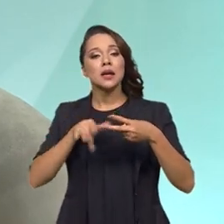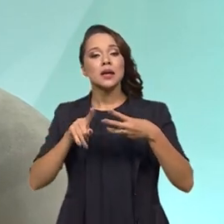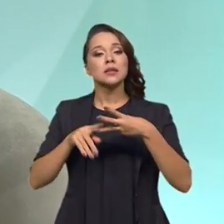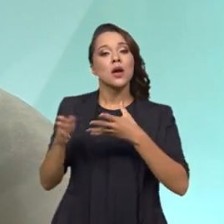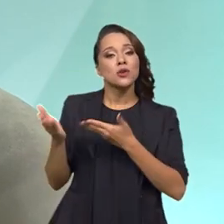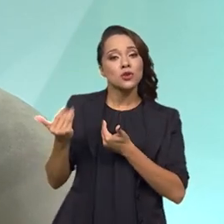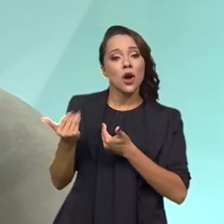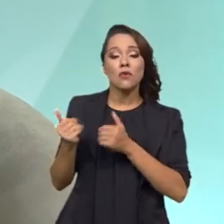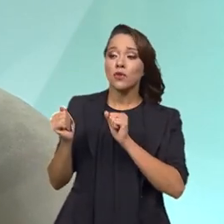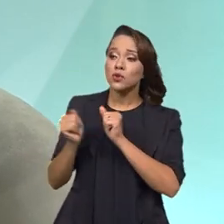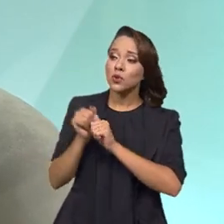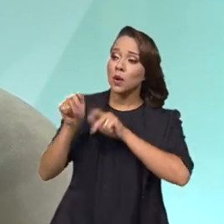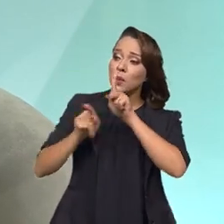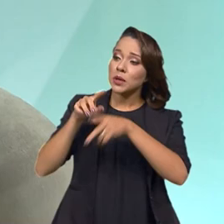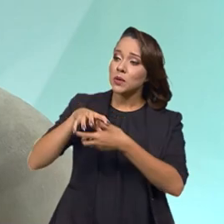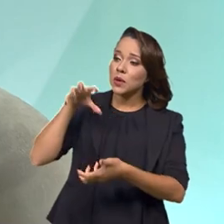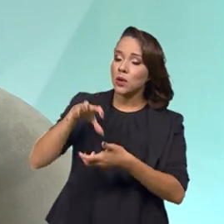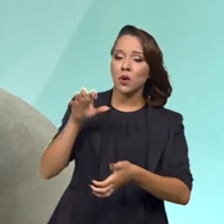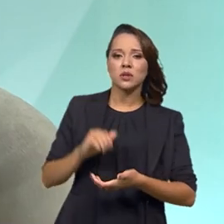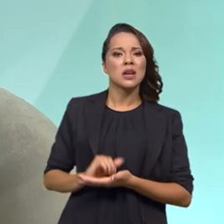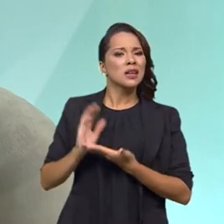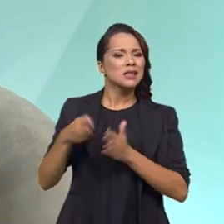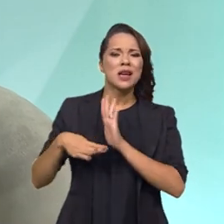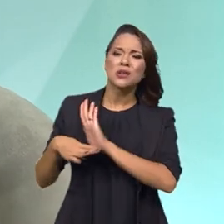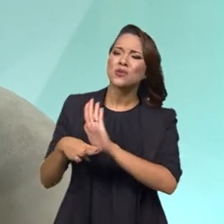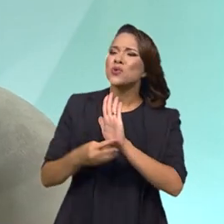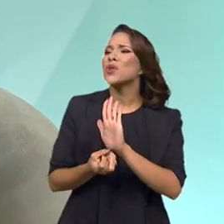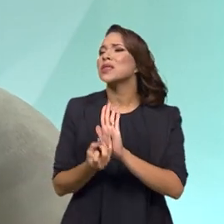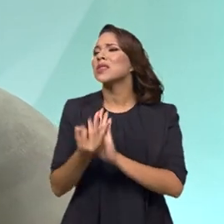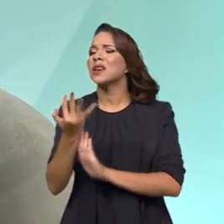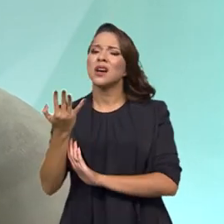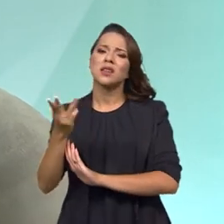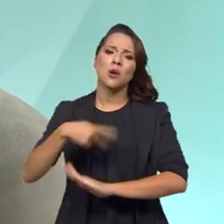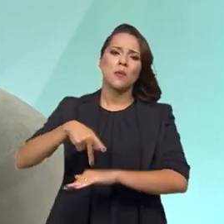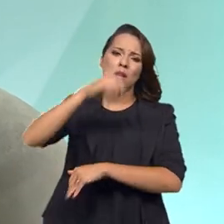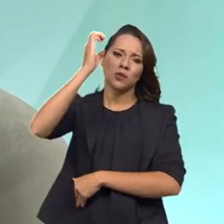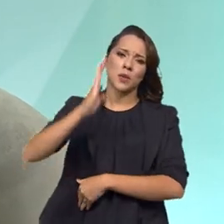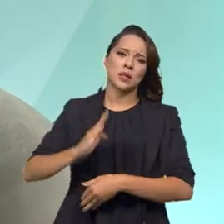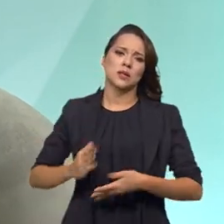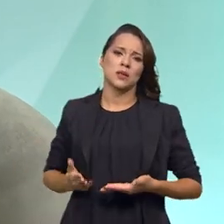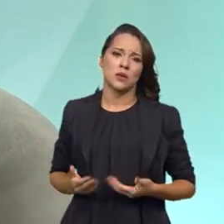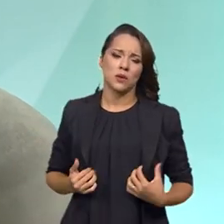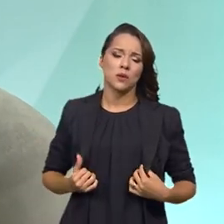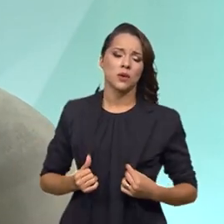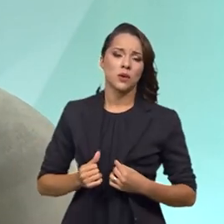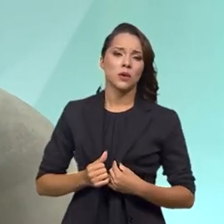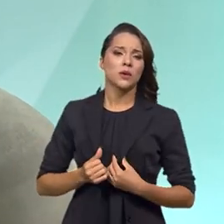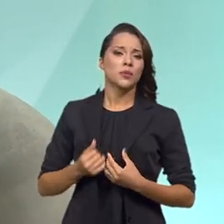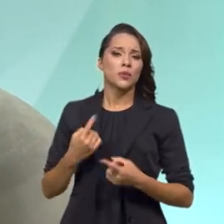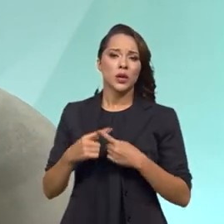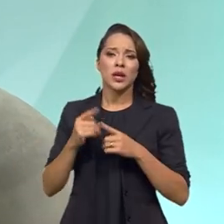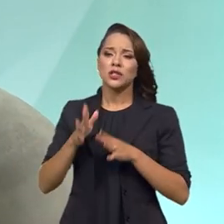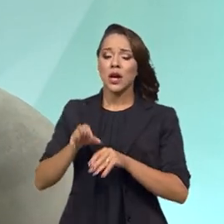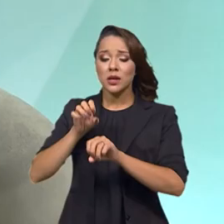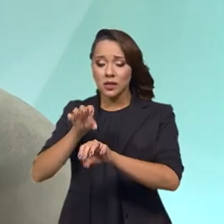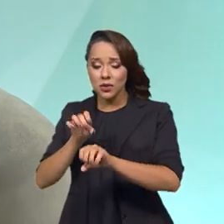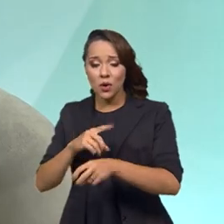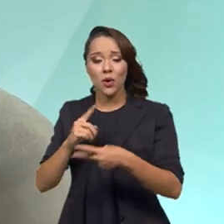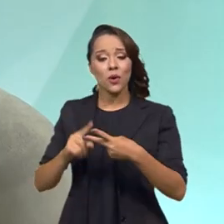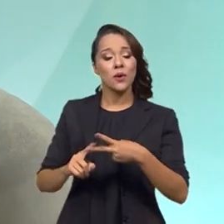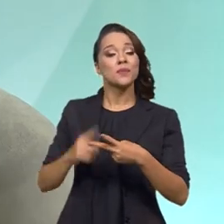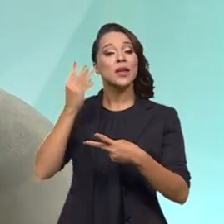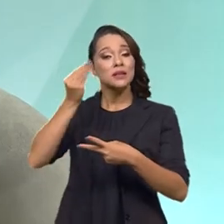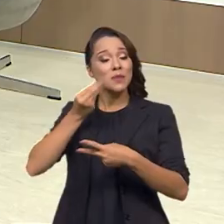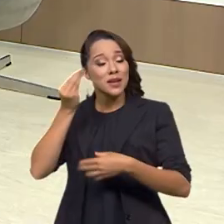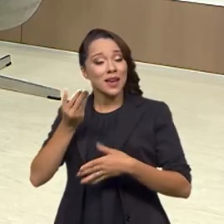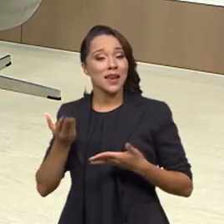jovem, com esse público, que já prestou tantos serviços à nação brasileira, não é? Através dos seus ensinamentos, da sua